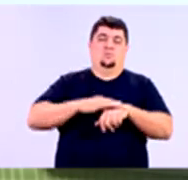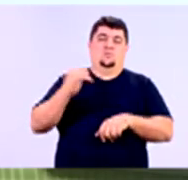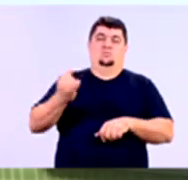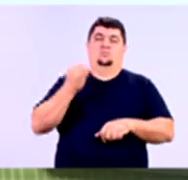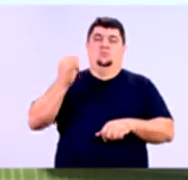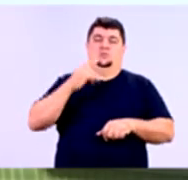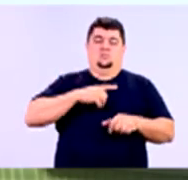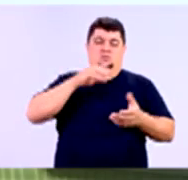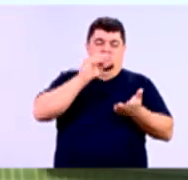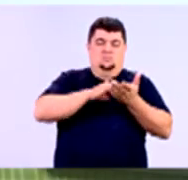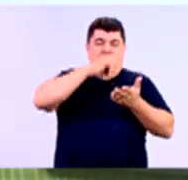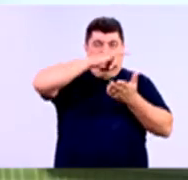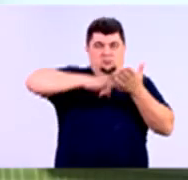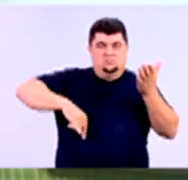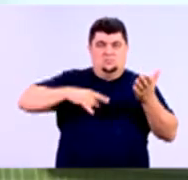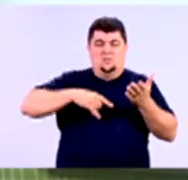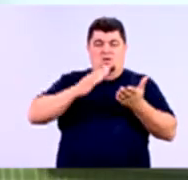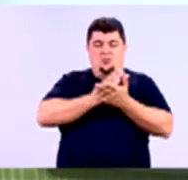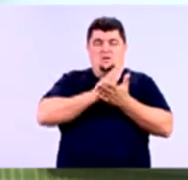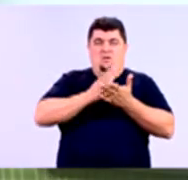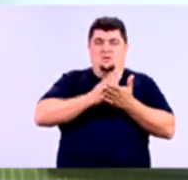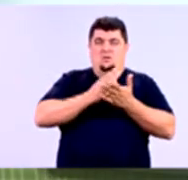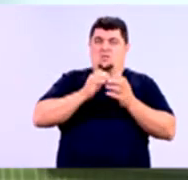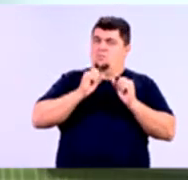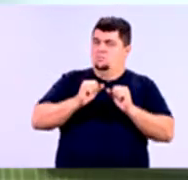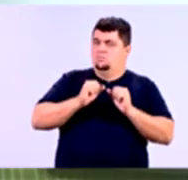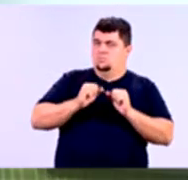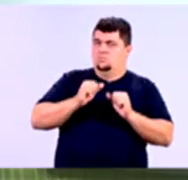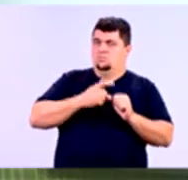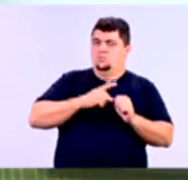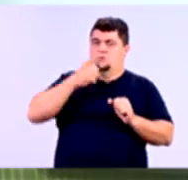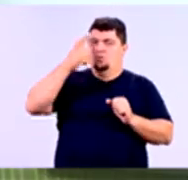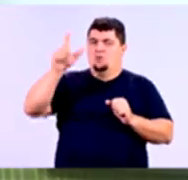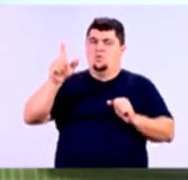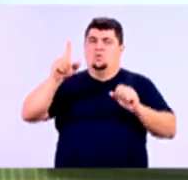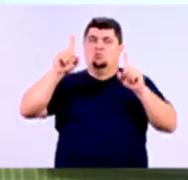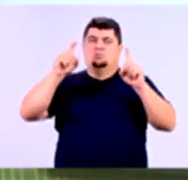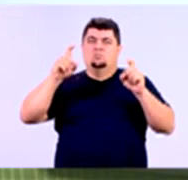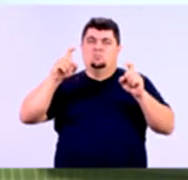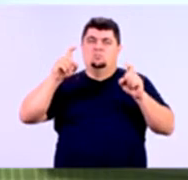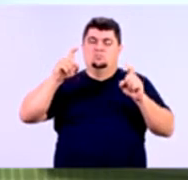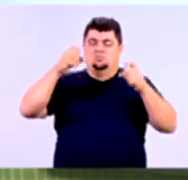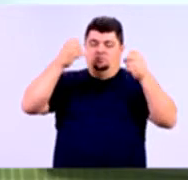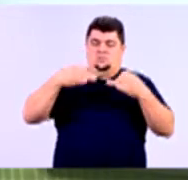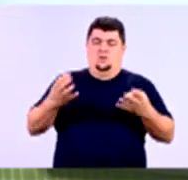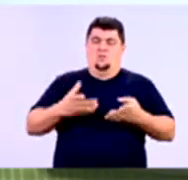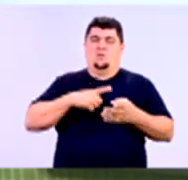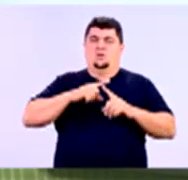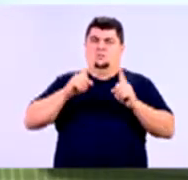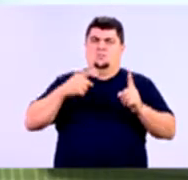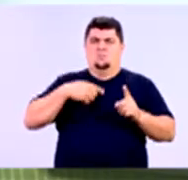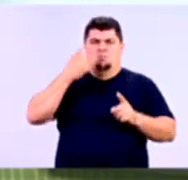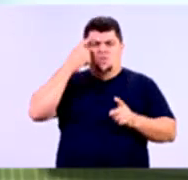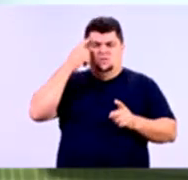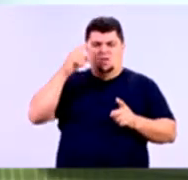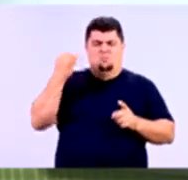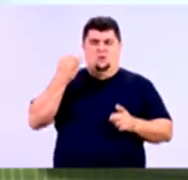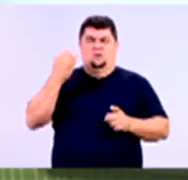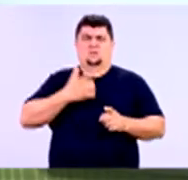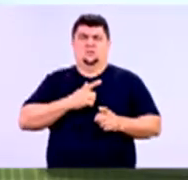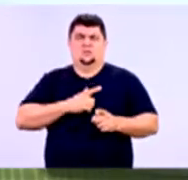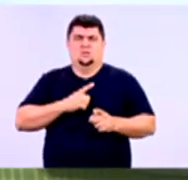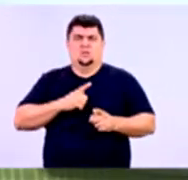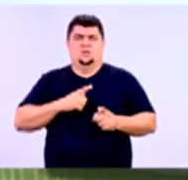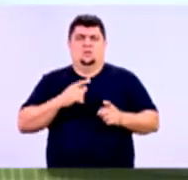documento, mas algumas delas sim e pode sim haver outros fatores que a gente não falou que você julgue ser importante para o seu